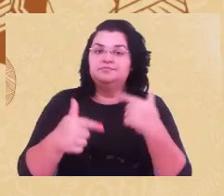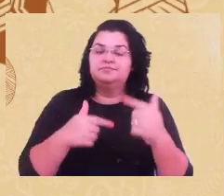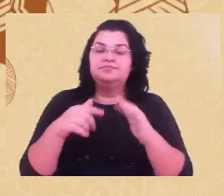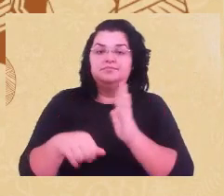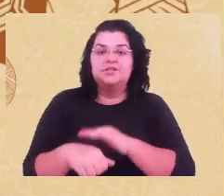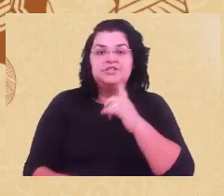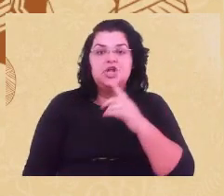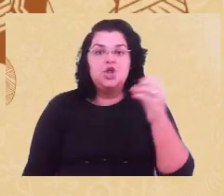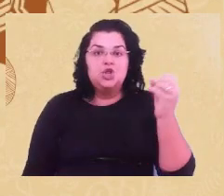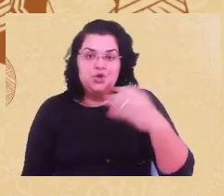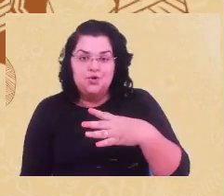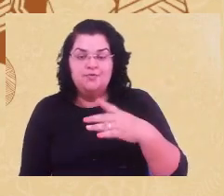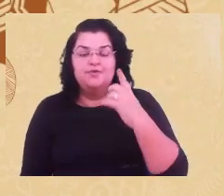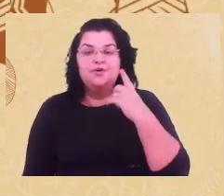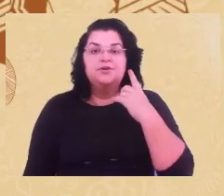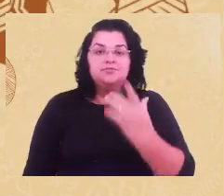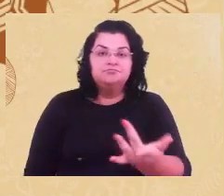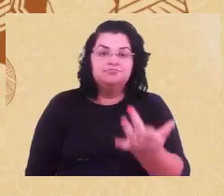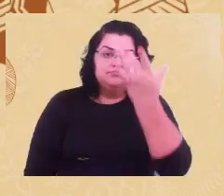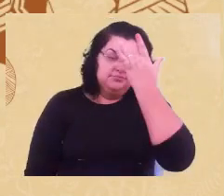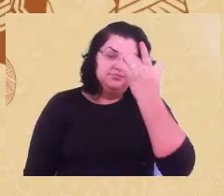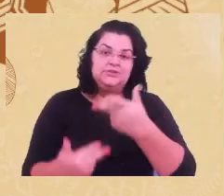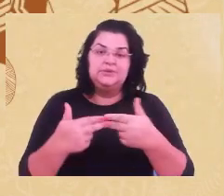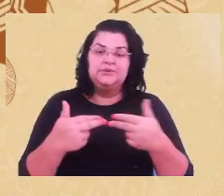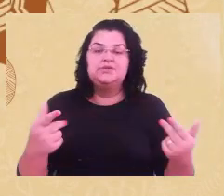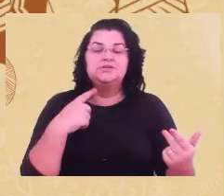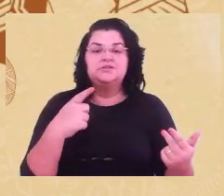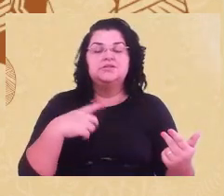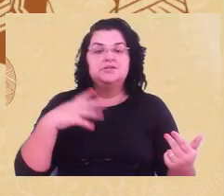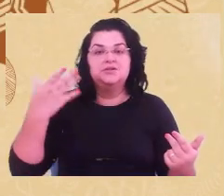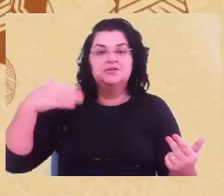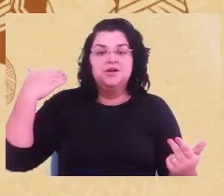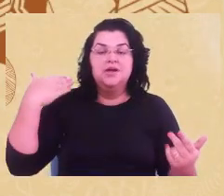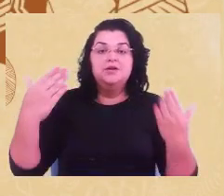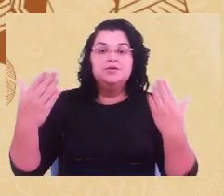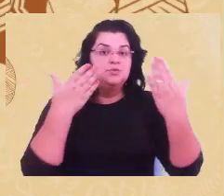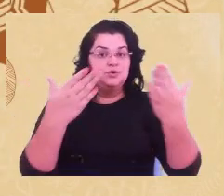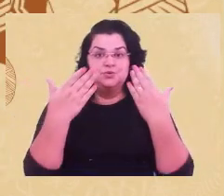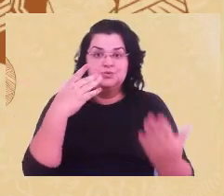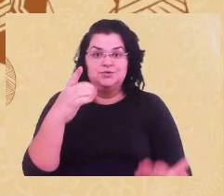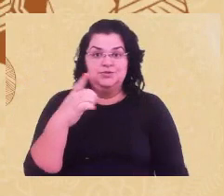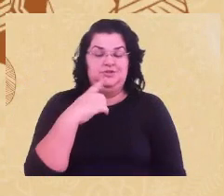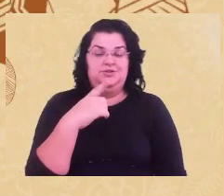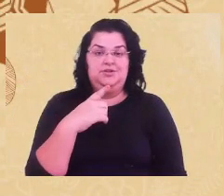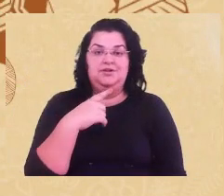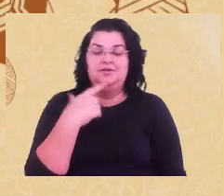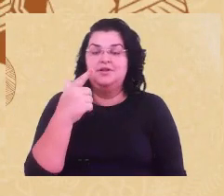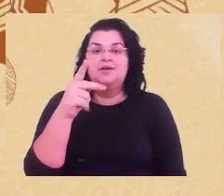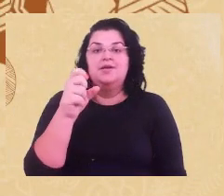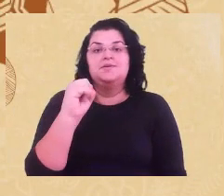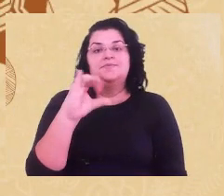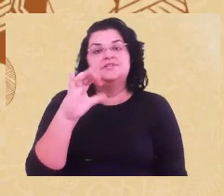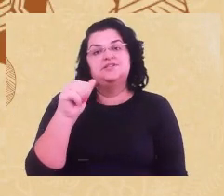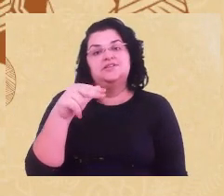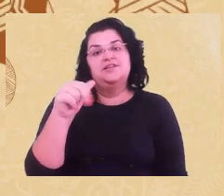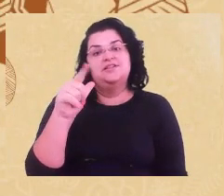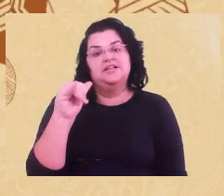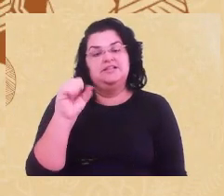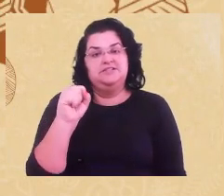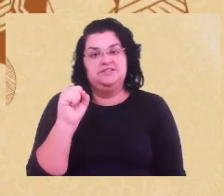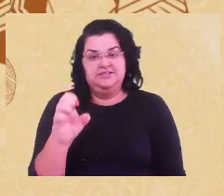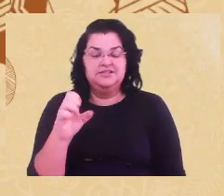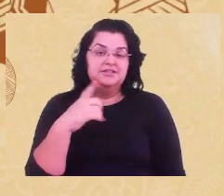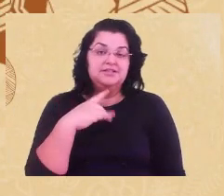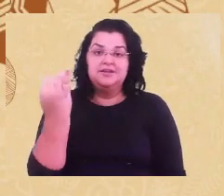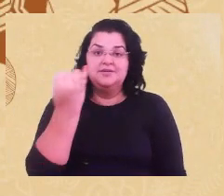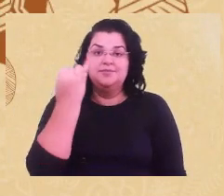resgata algo que, embora a nossa discussão aqui seja a psicologia, não o senso da psicanálise, mas algo de um teórico que a gente utiliza a